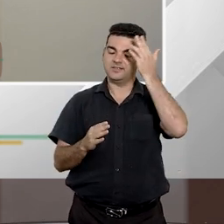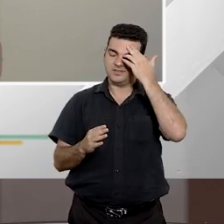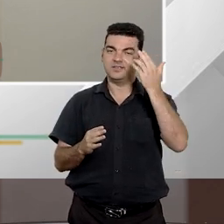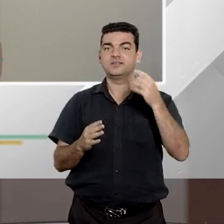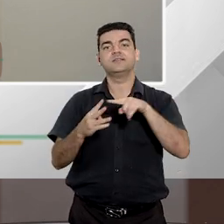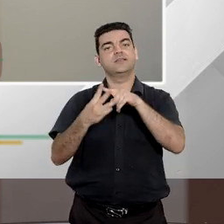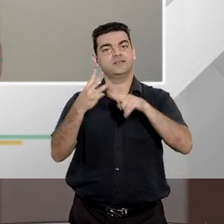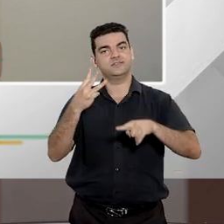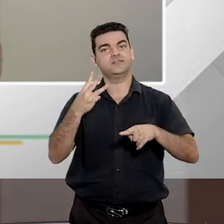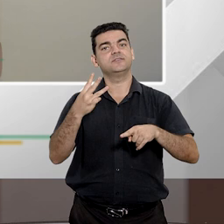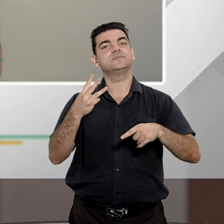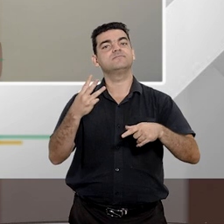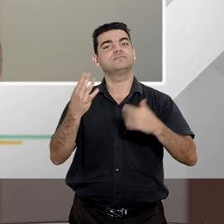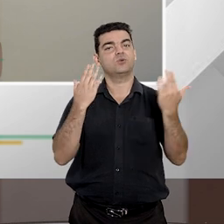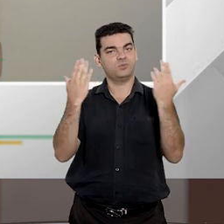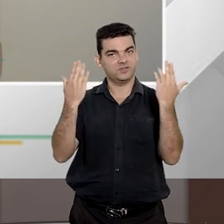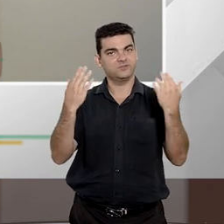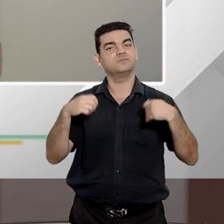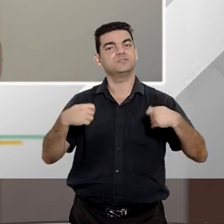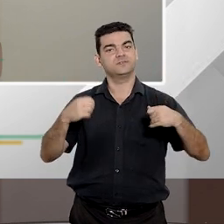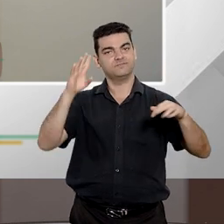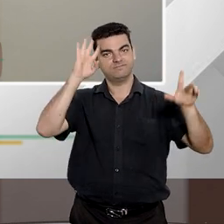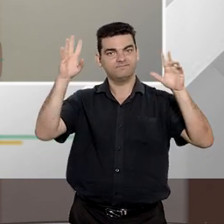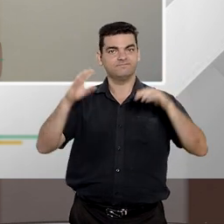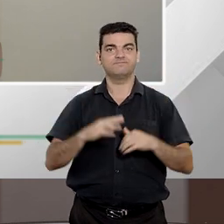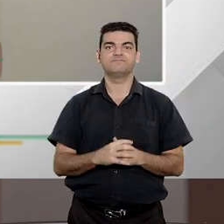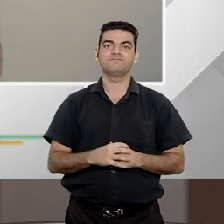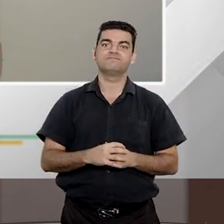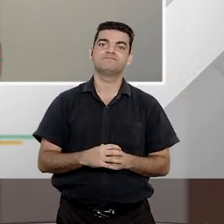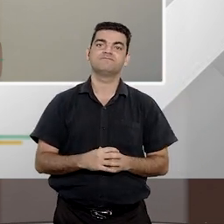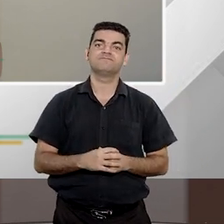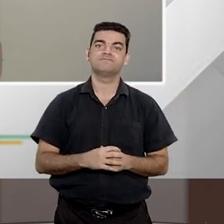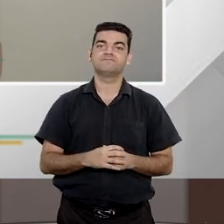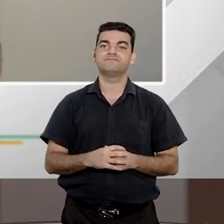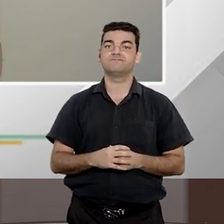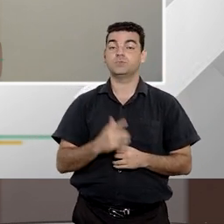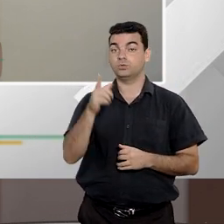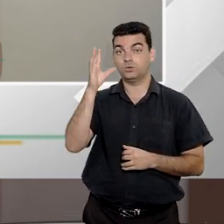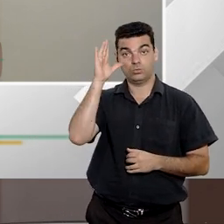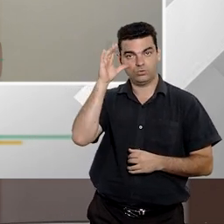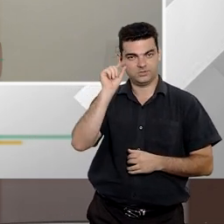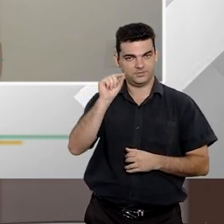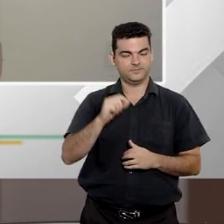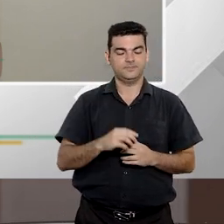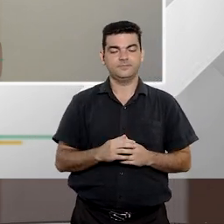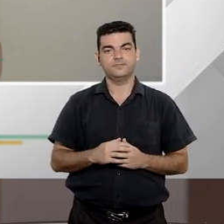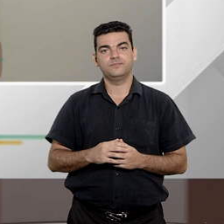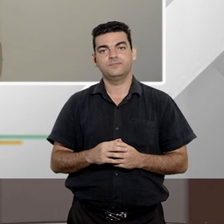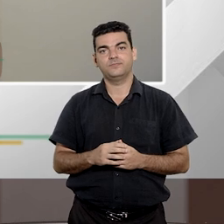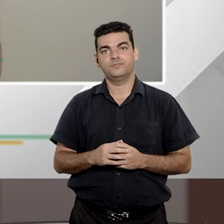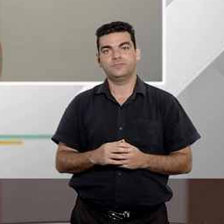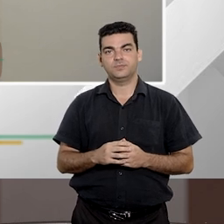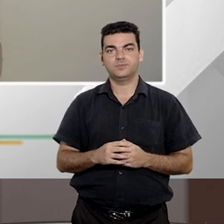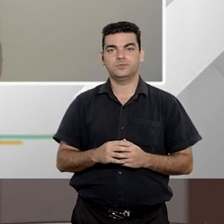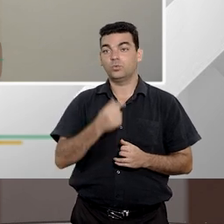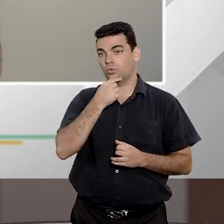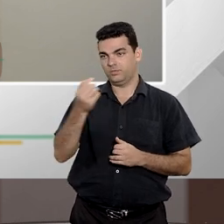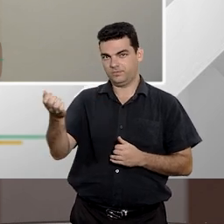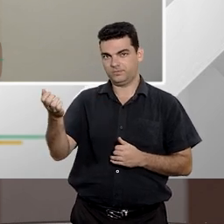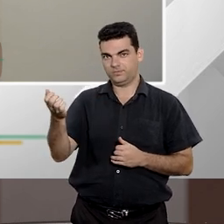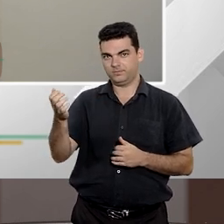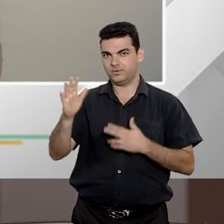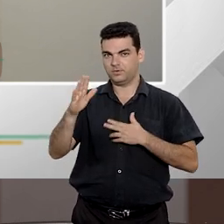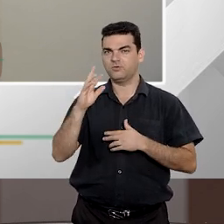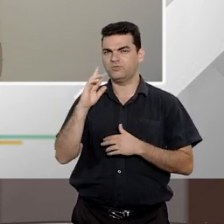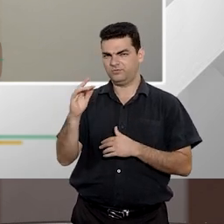em mente essas três leis. E uma outra coisa bem interessante que eu não vou chamar de doutor Antônio, vou chamar